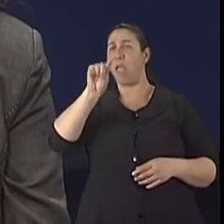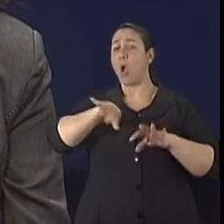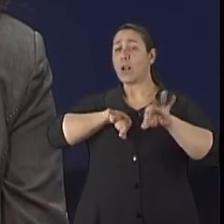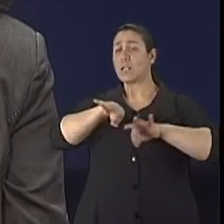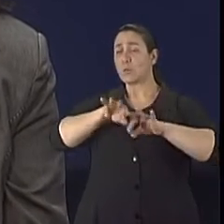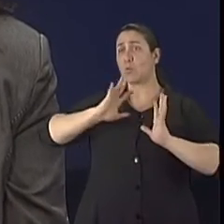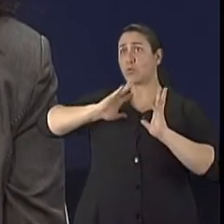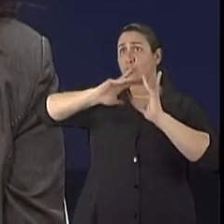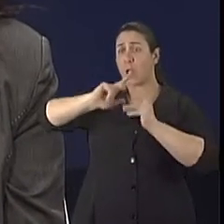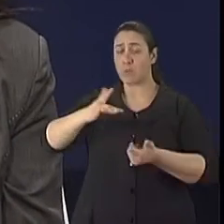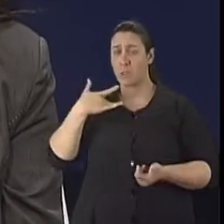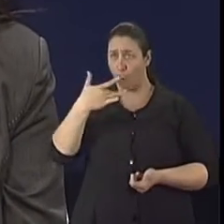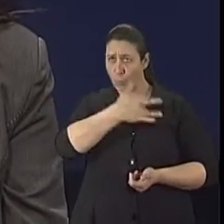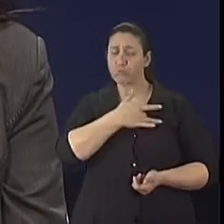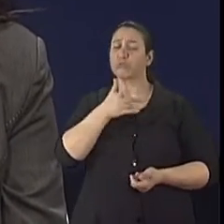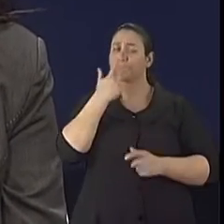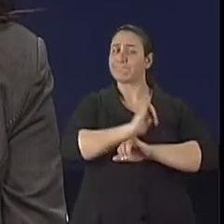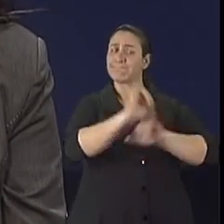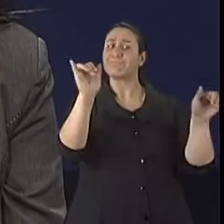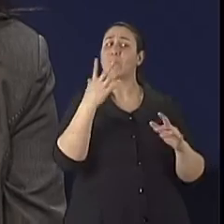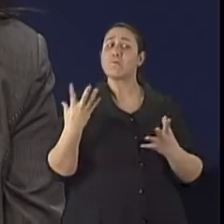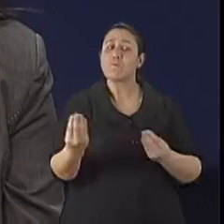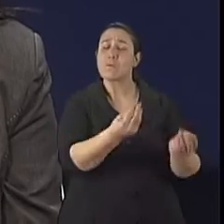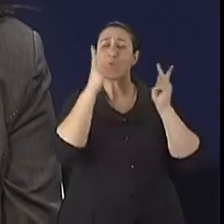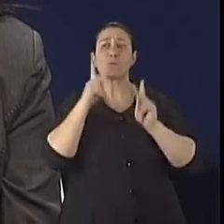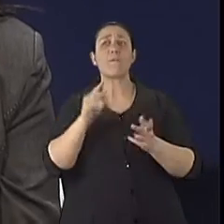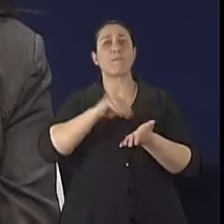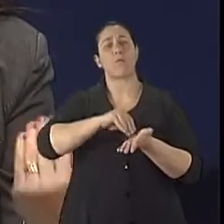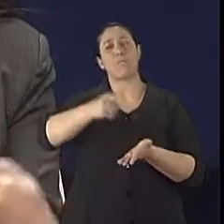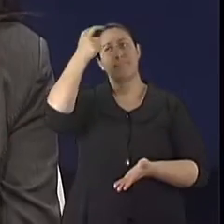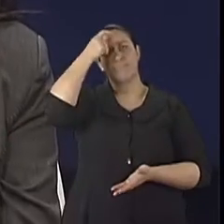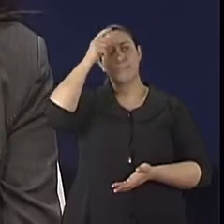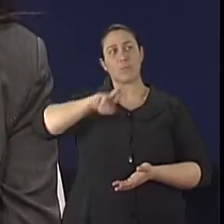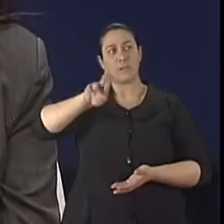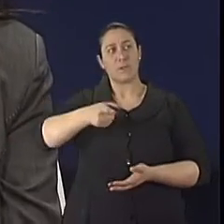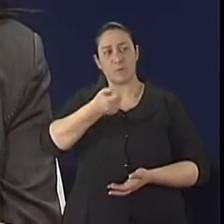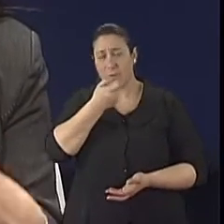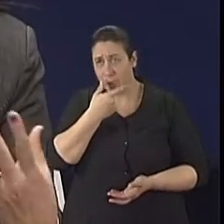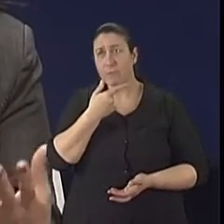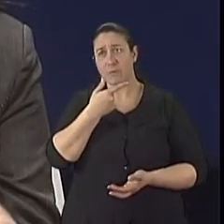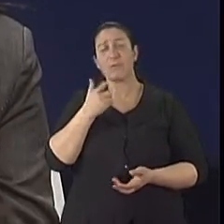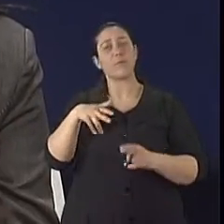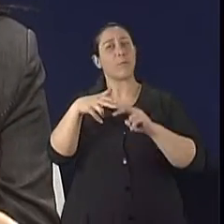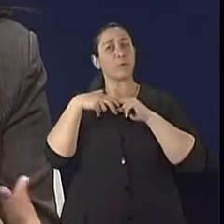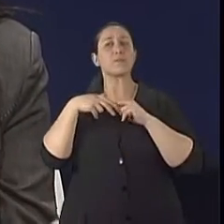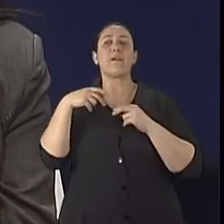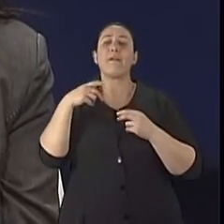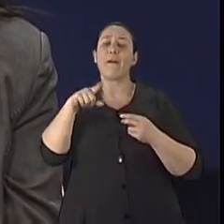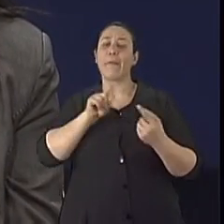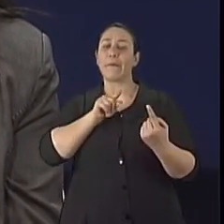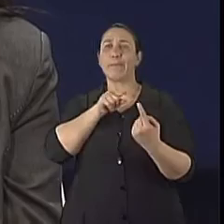porque está relacionado com o uso racional de medicamentos. E o uso irracional de medicamentos, é justamente o oposto,